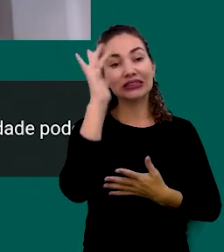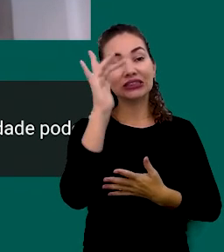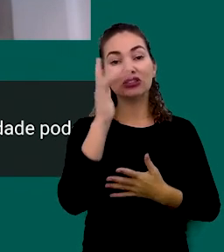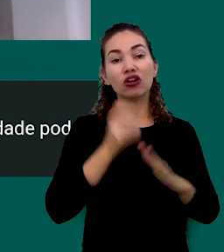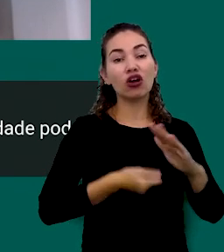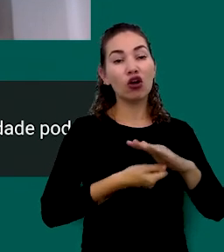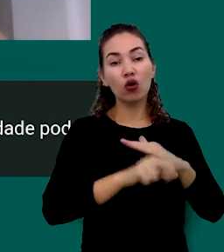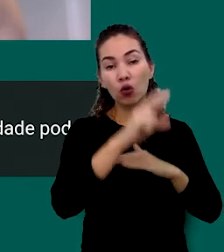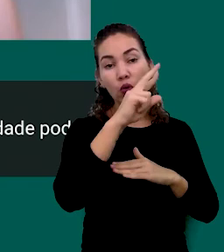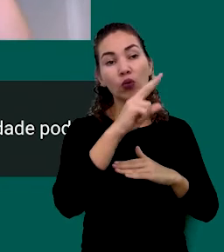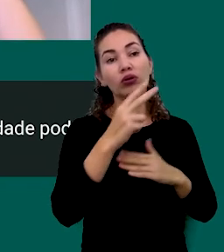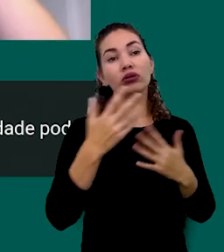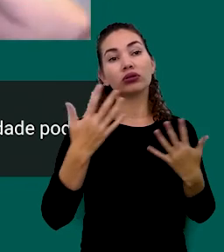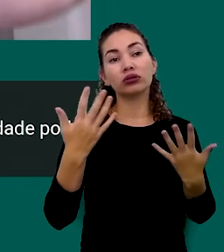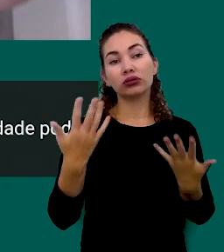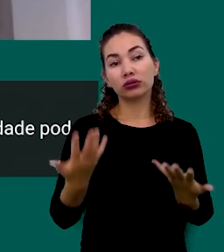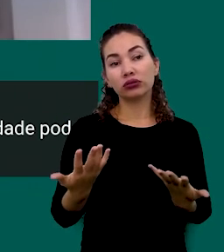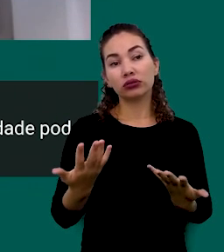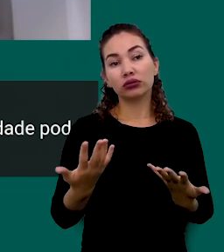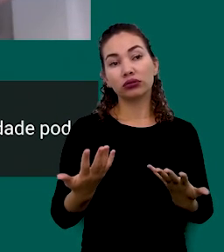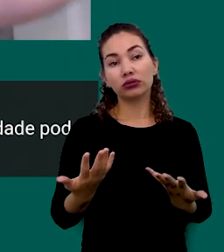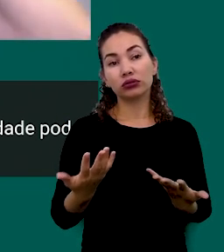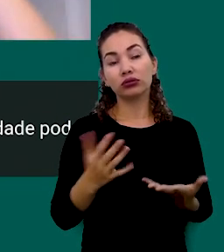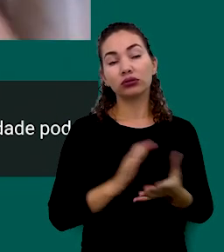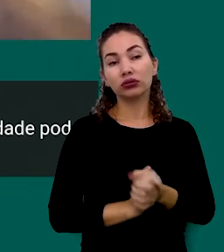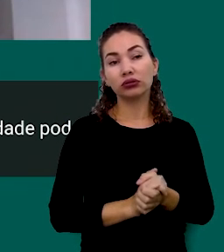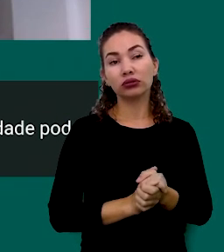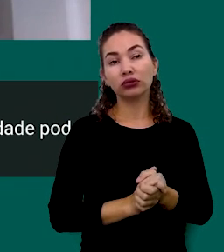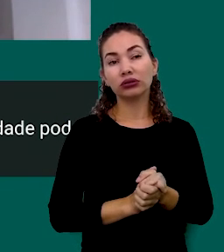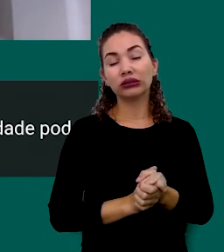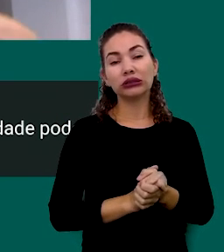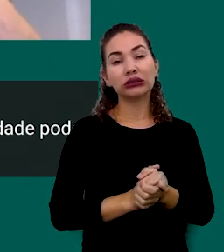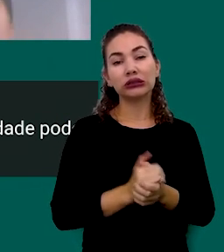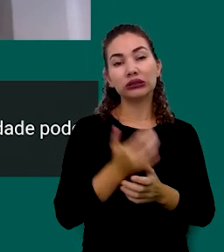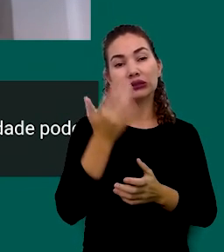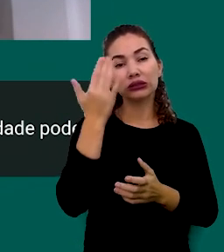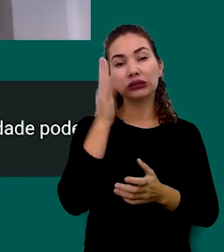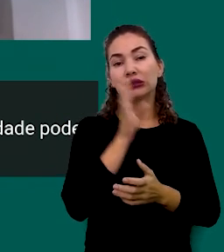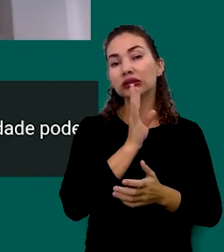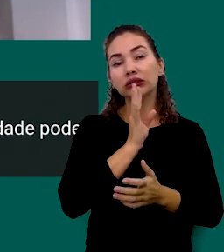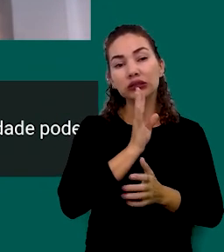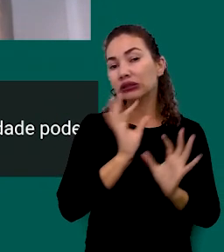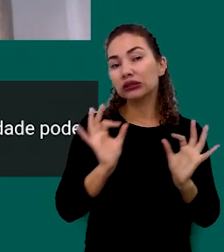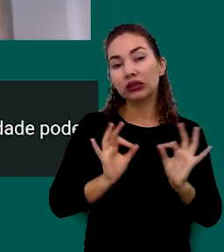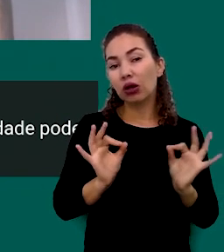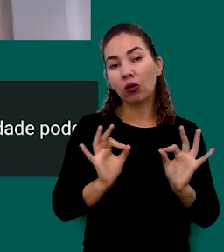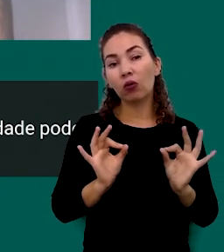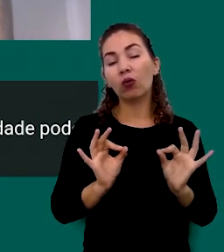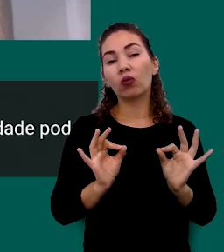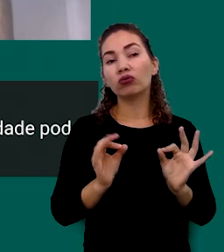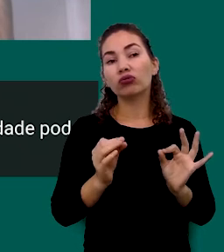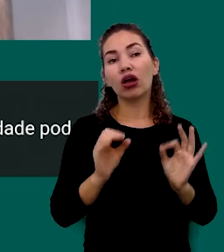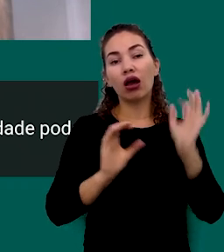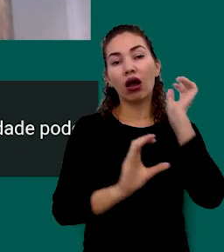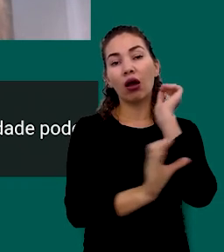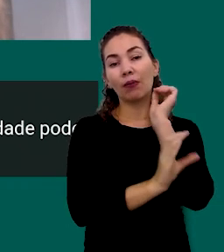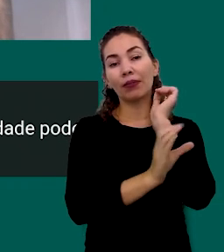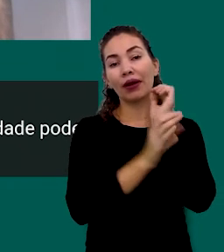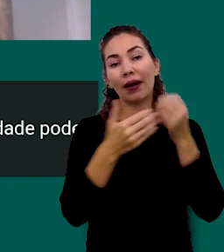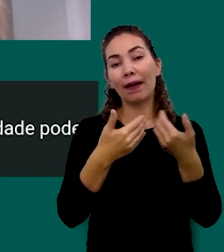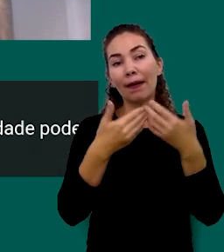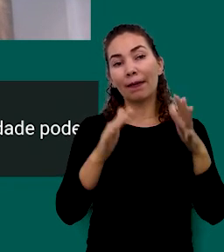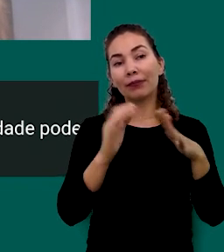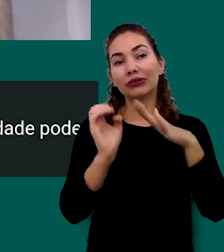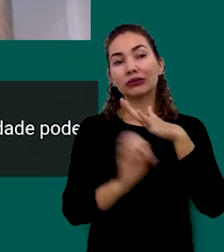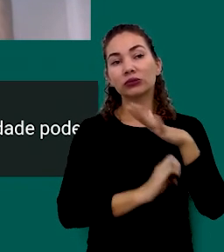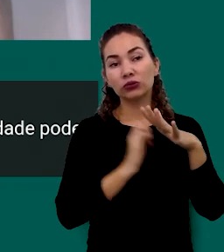investimentos Talvez Vocês Desconhecem Quais São Quais São As Burocracias Que Envolvem A Abertura